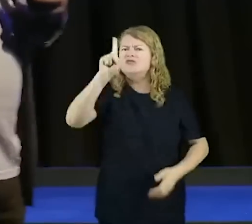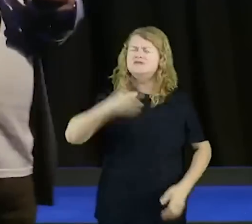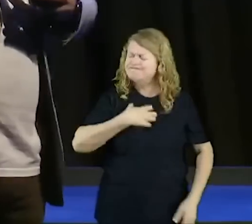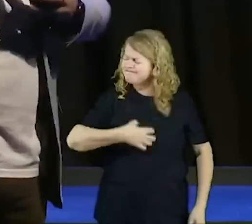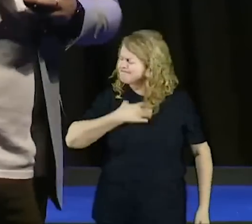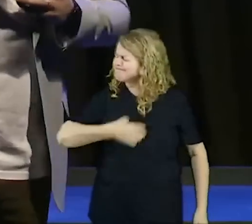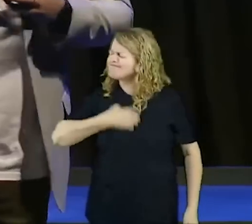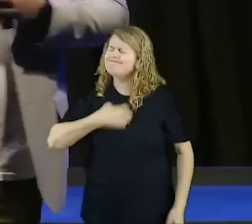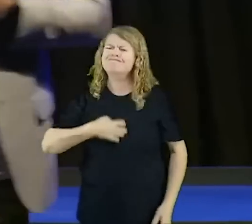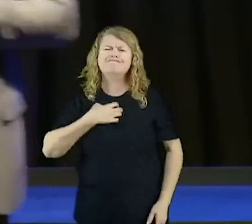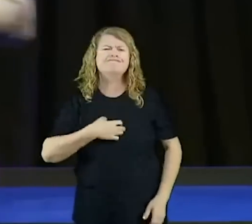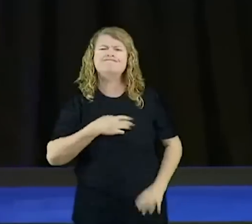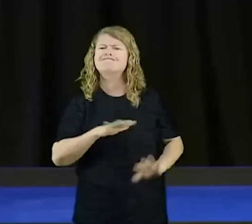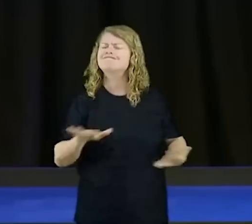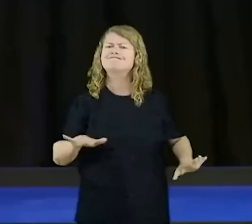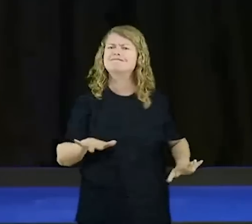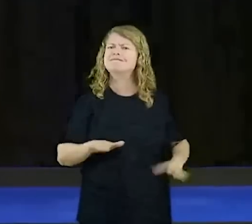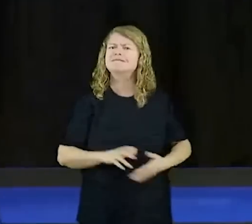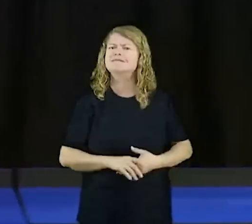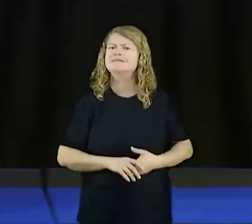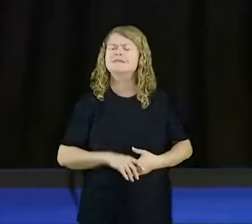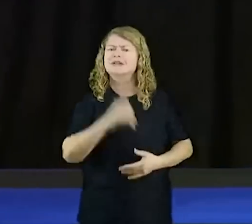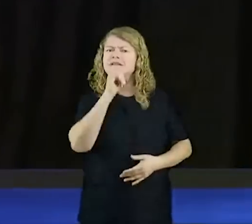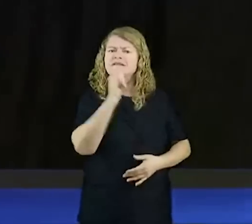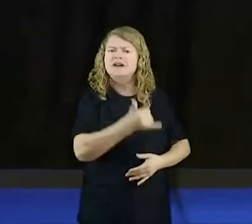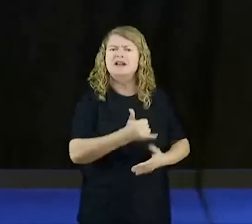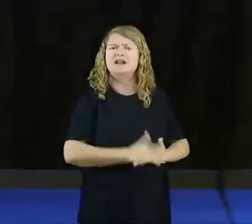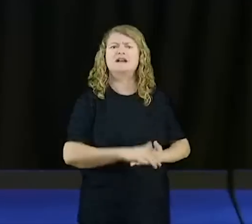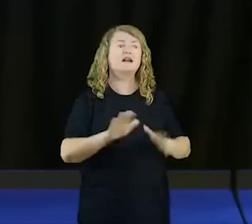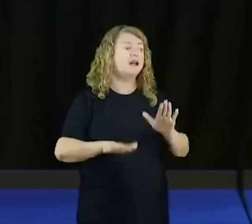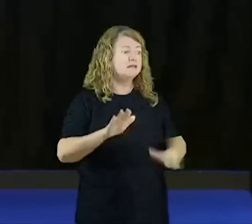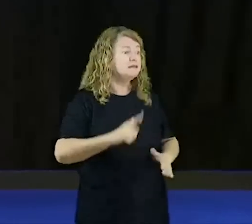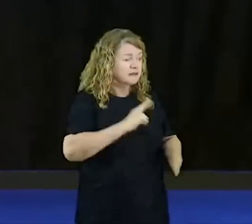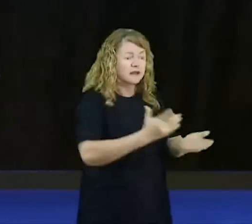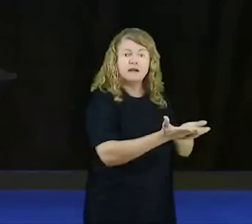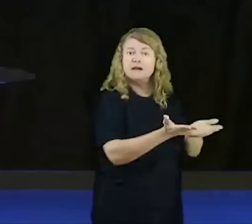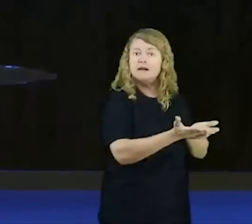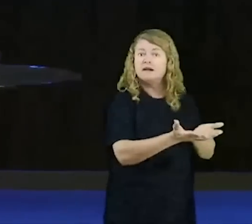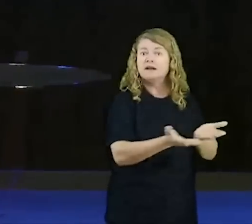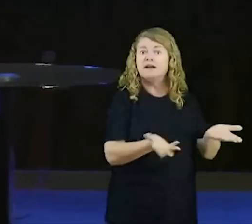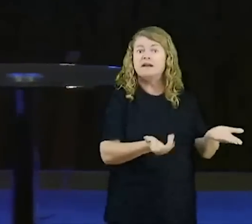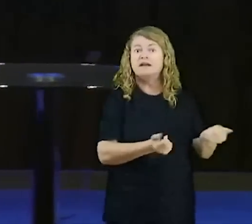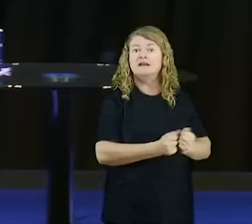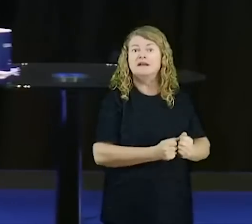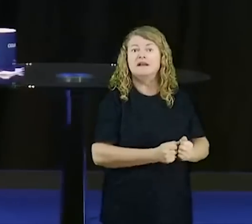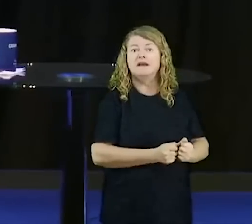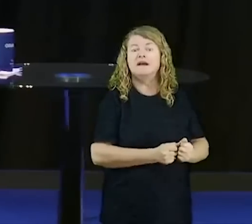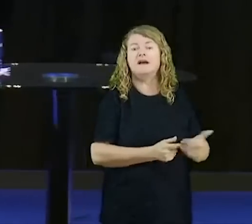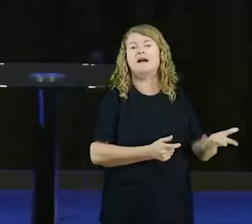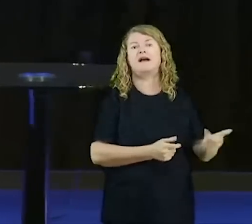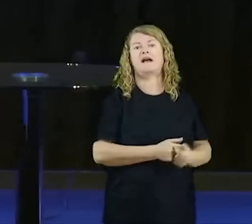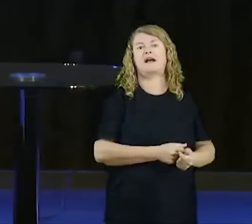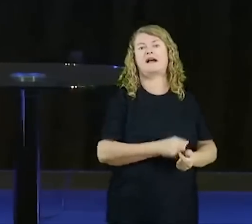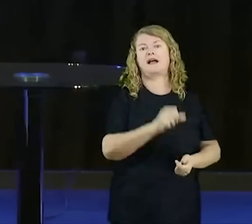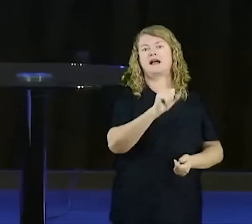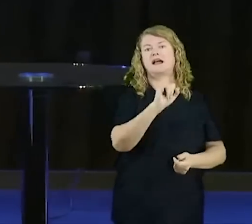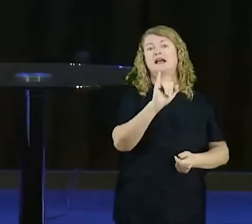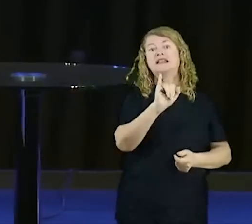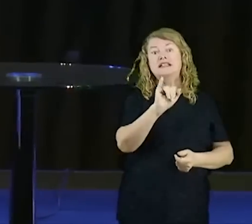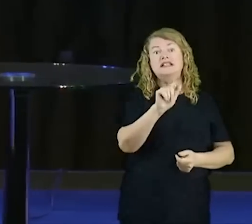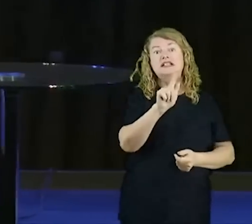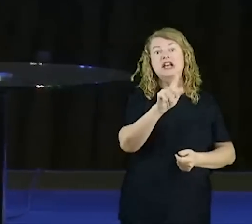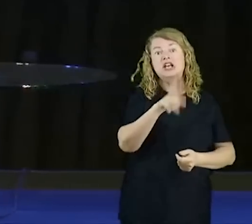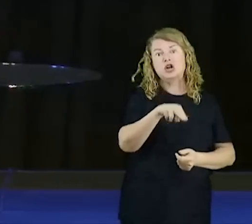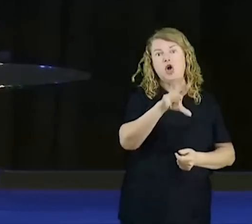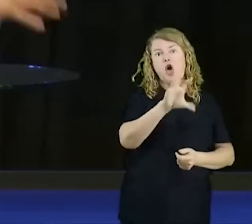essa turma do sigma, tão irritado, aí você vê lá, cristã, evangélica, signo, escorpião, tem gente, estou falando